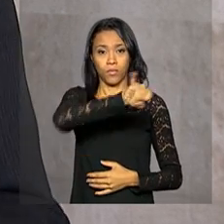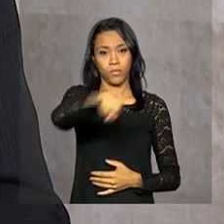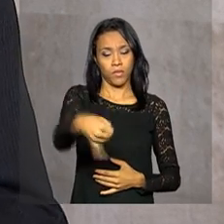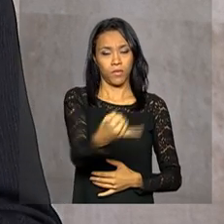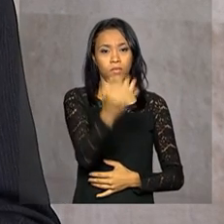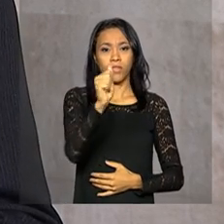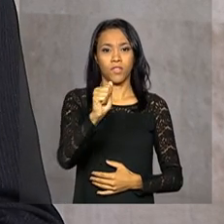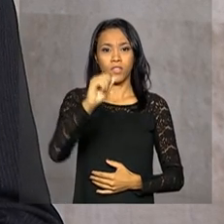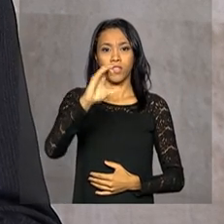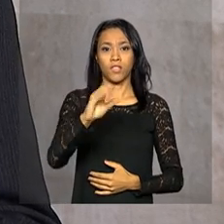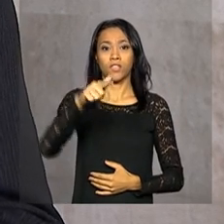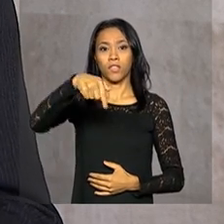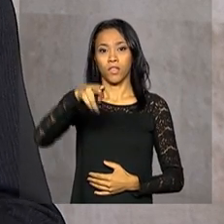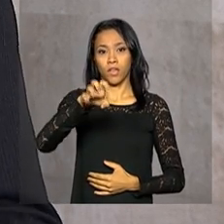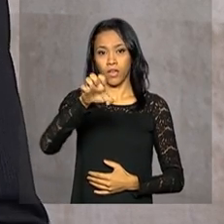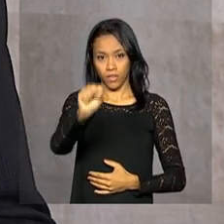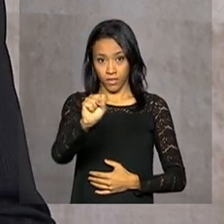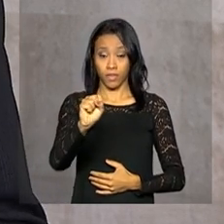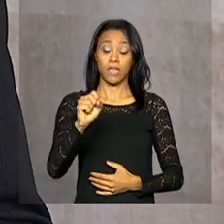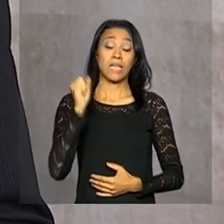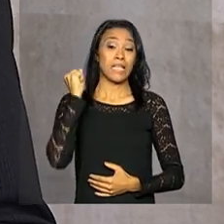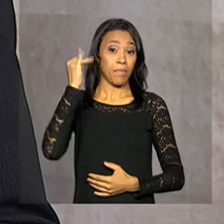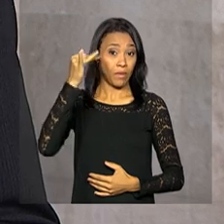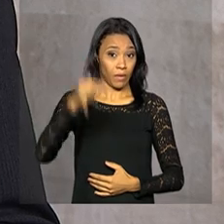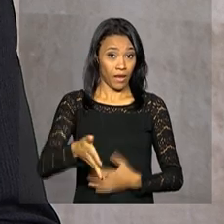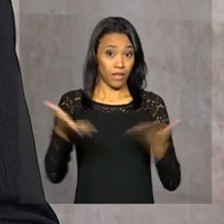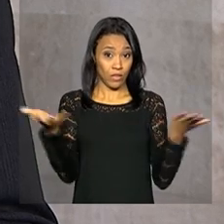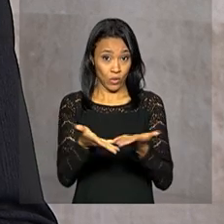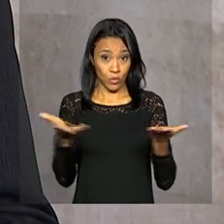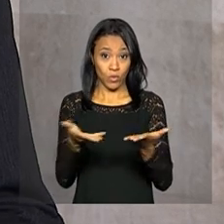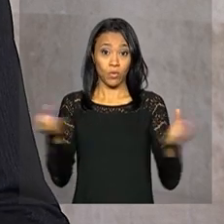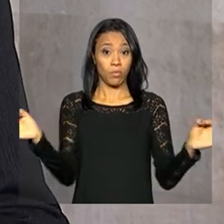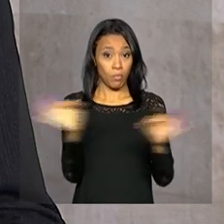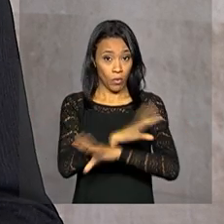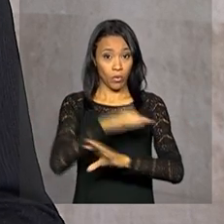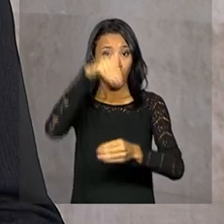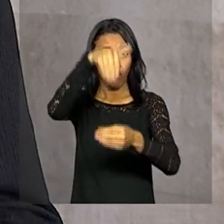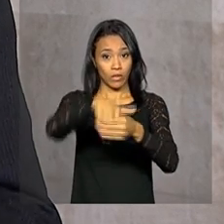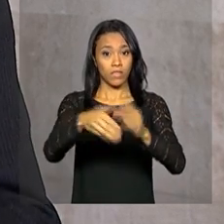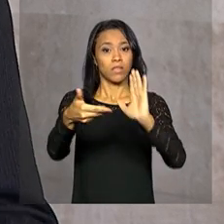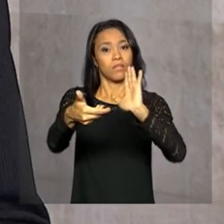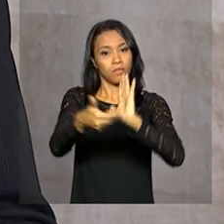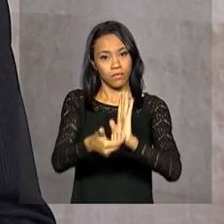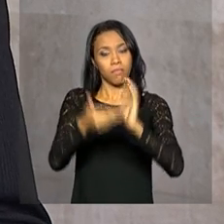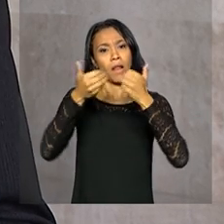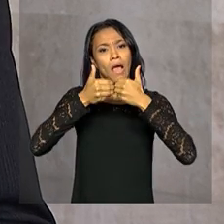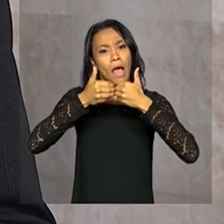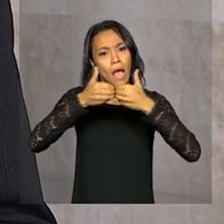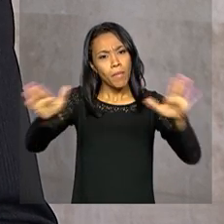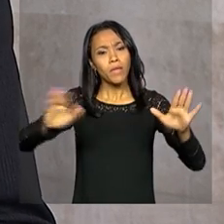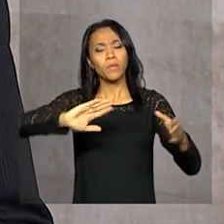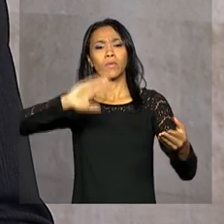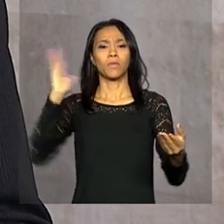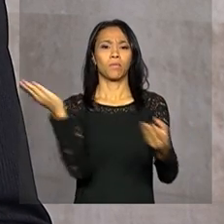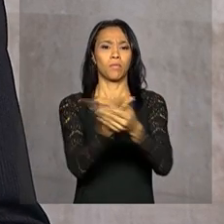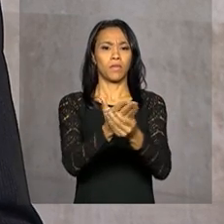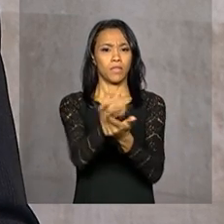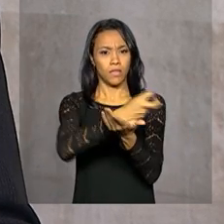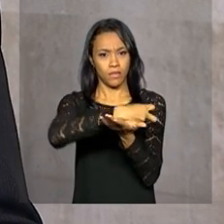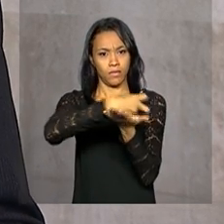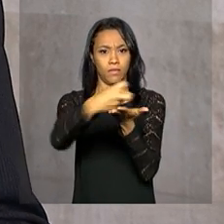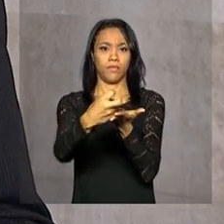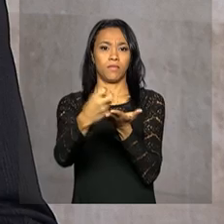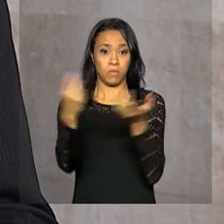Wagner. Na madrugada de hoje, depois da votação na Câmara dos Deputados pela abertura do processo de impedimento contra a